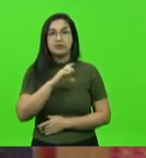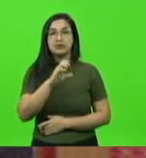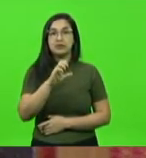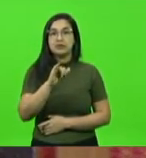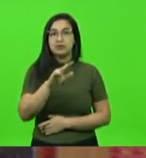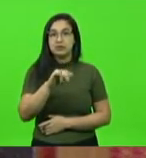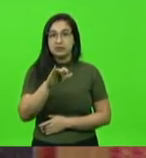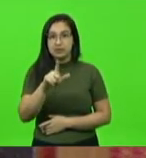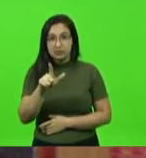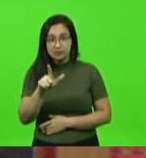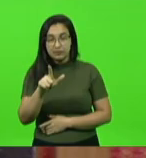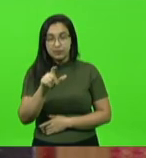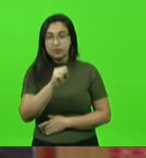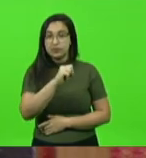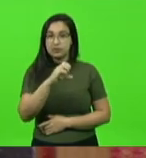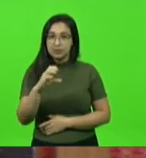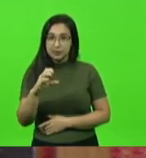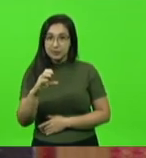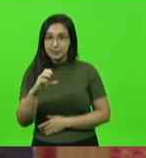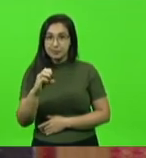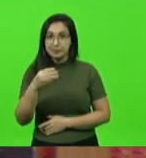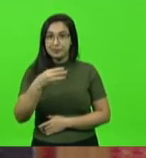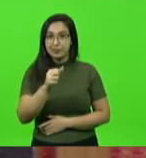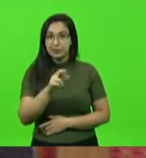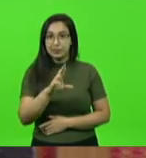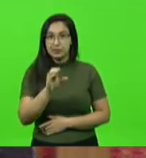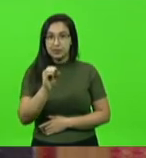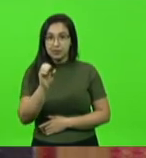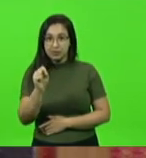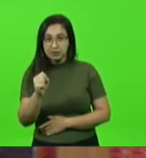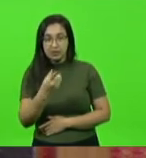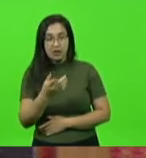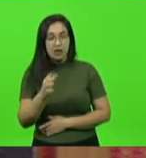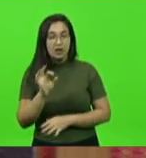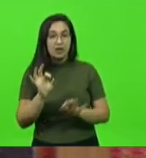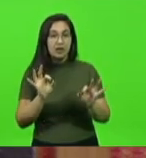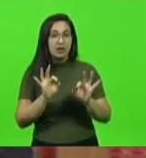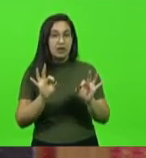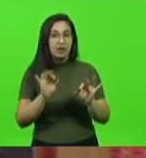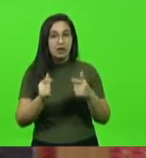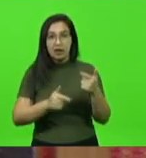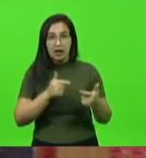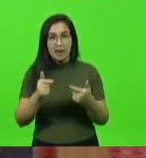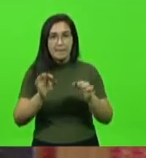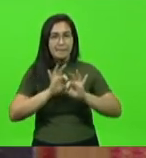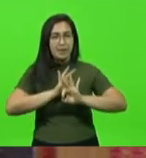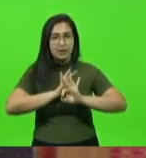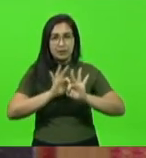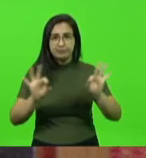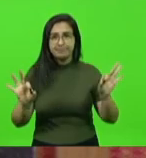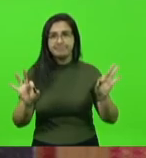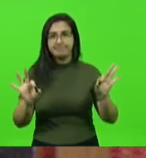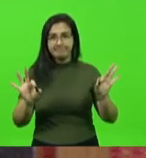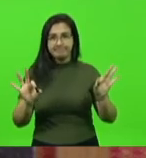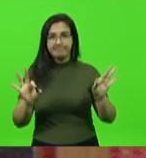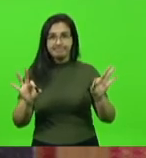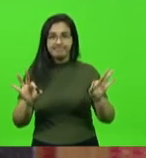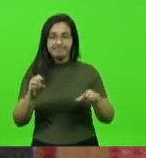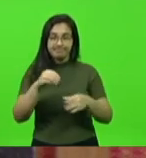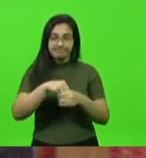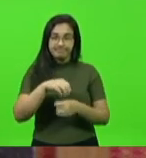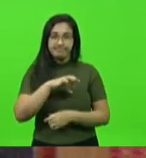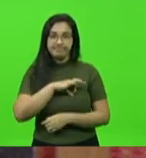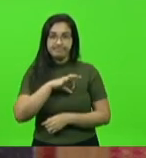Guizoni é vem fazendo um excelente trabalho à frente da polícia civil